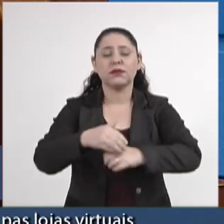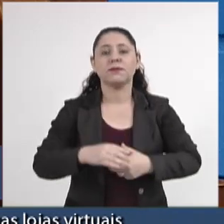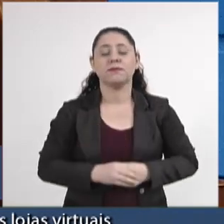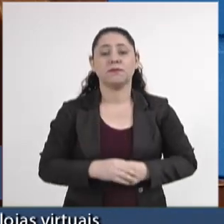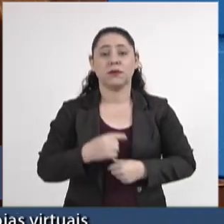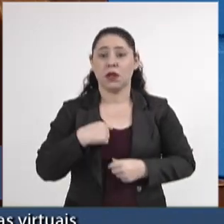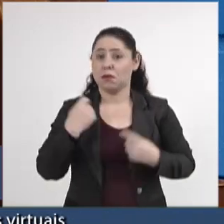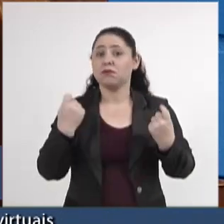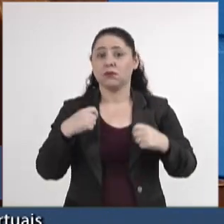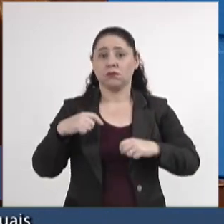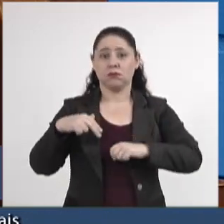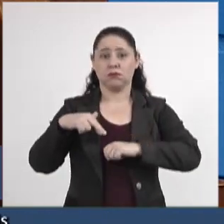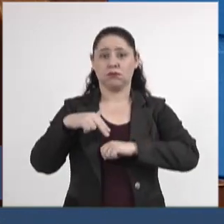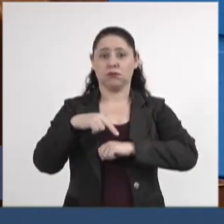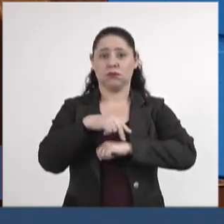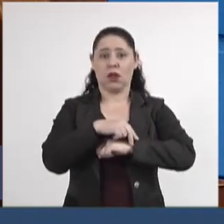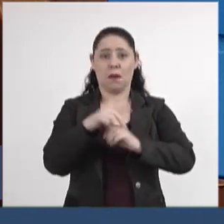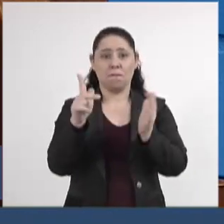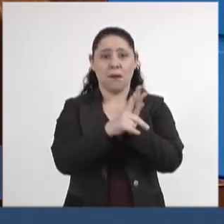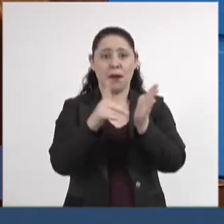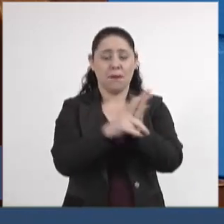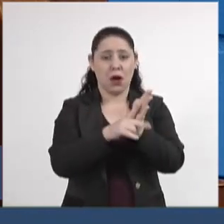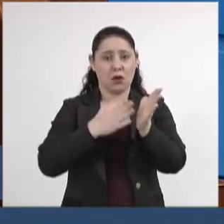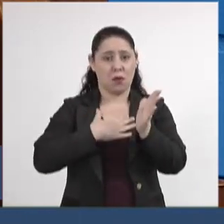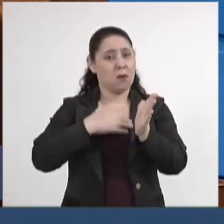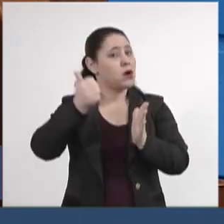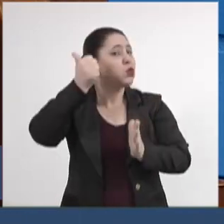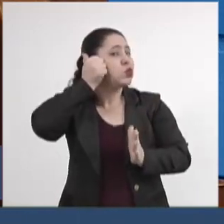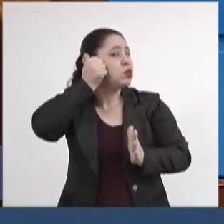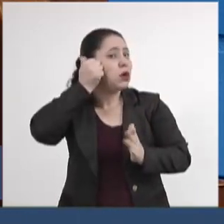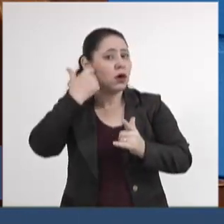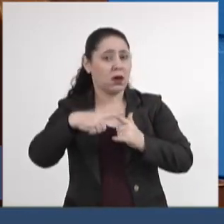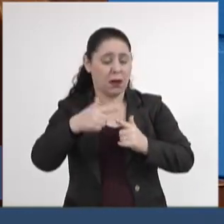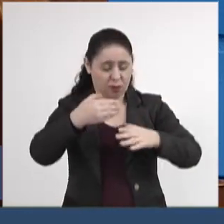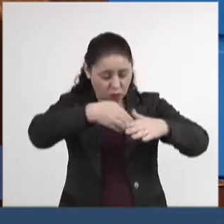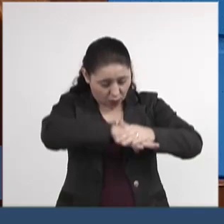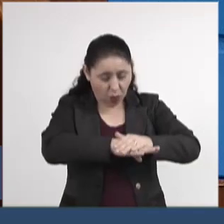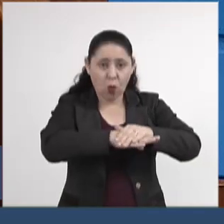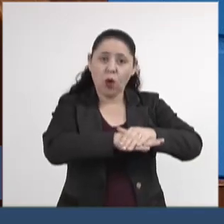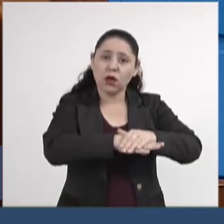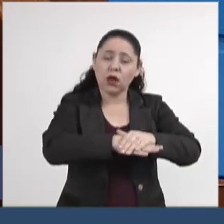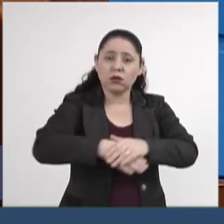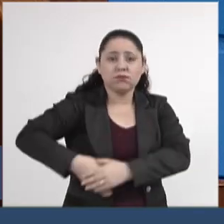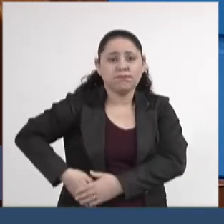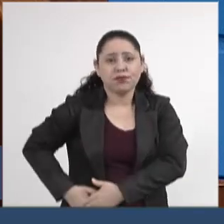eu tenho que andar com a nota fiscal do meu celular na minha carteira,